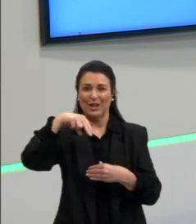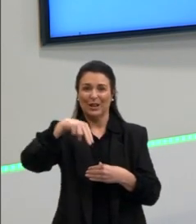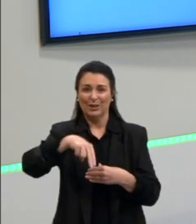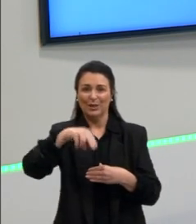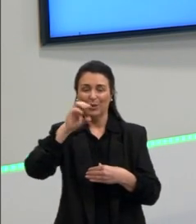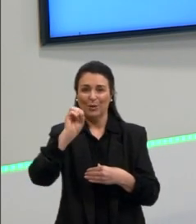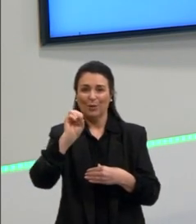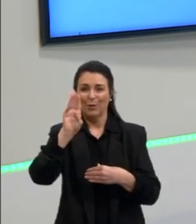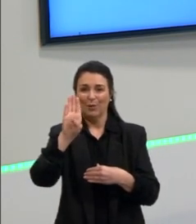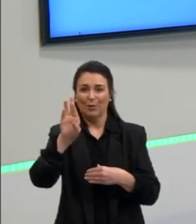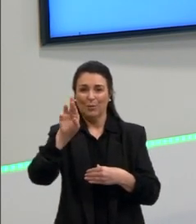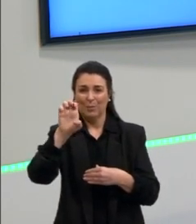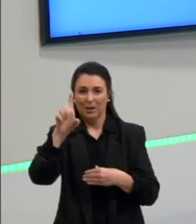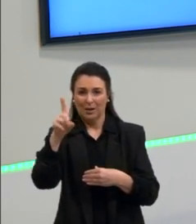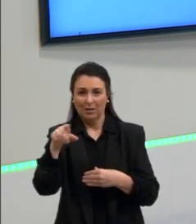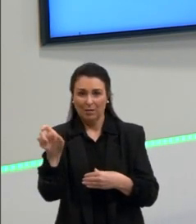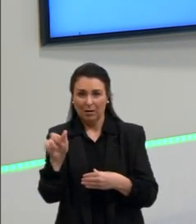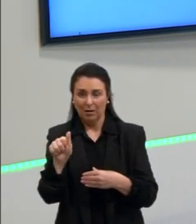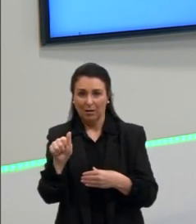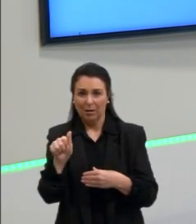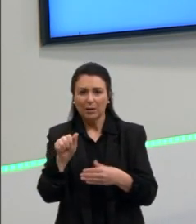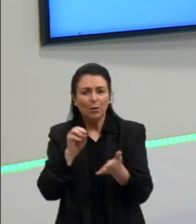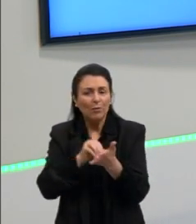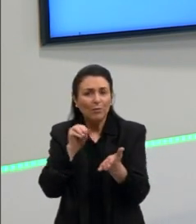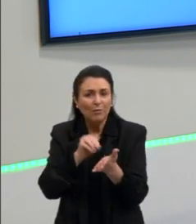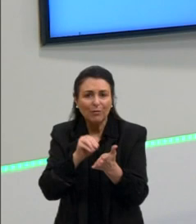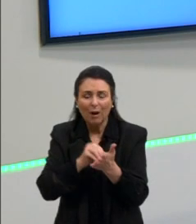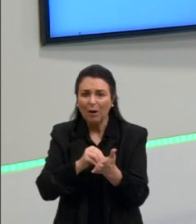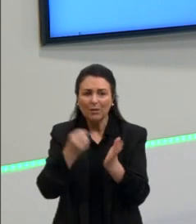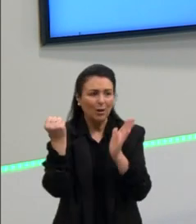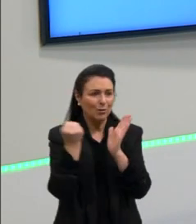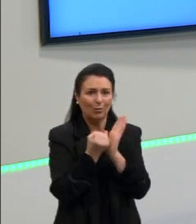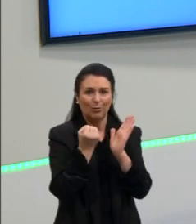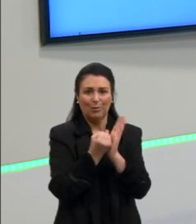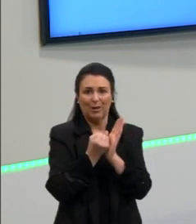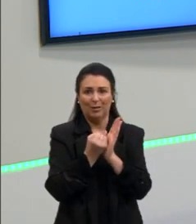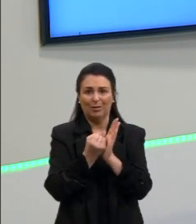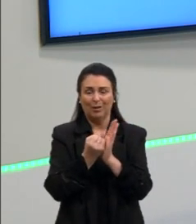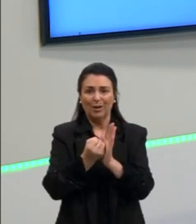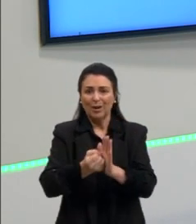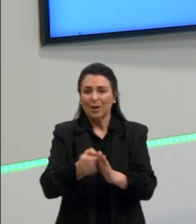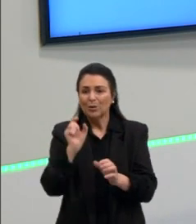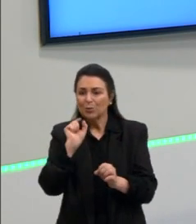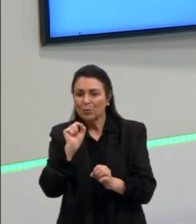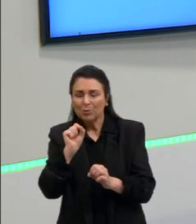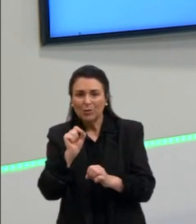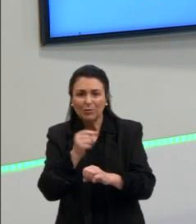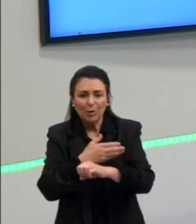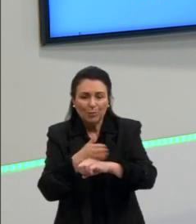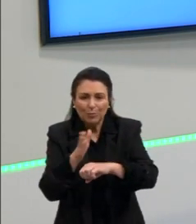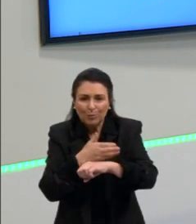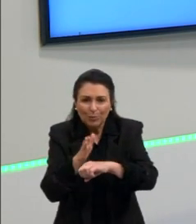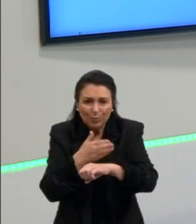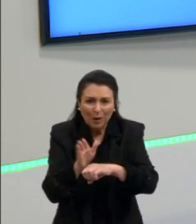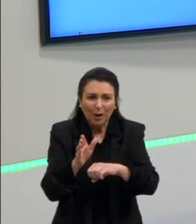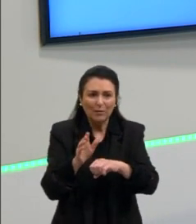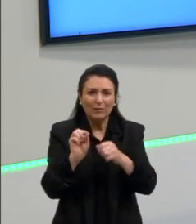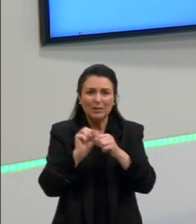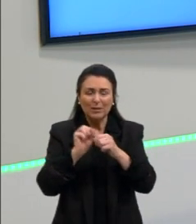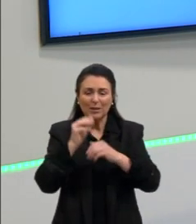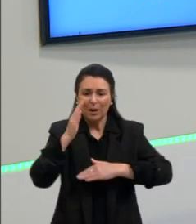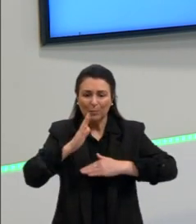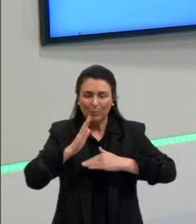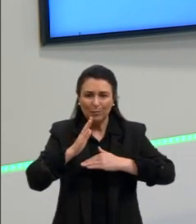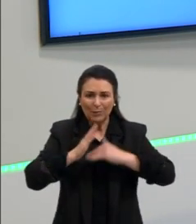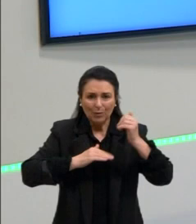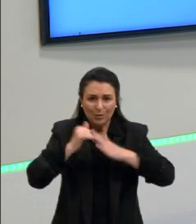da documentação, do que a gente conhece e do que costumava ser produzido em termos de conhecimento histórico. Hoje em dia, a gente já tem uma